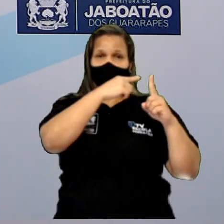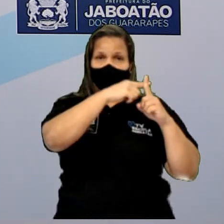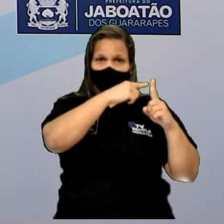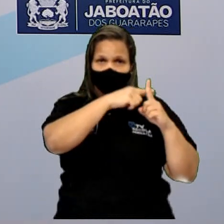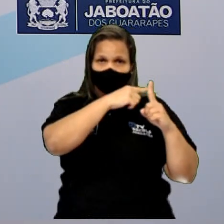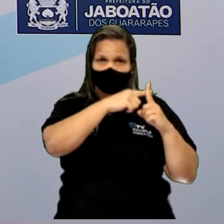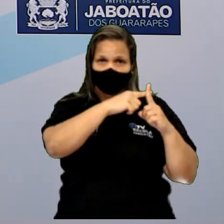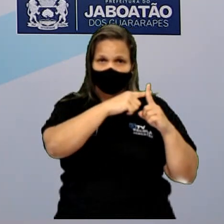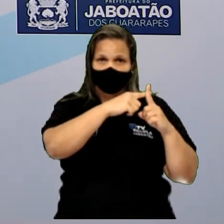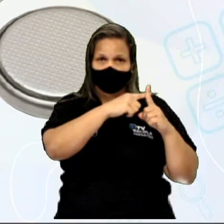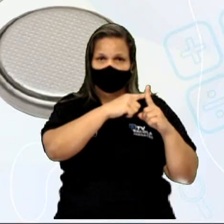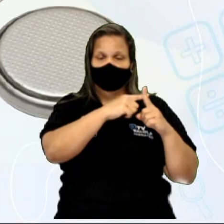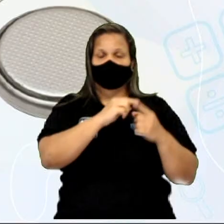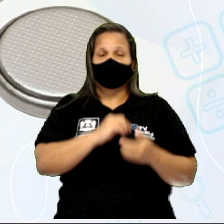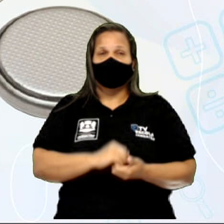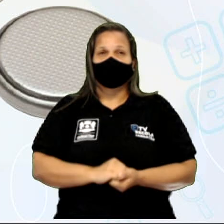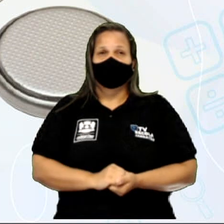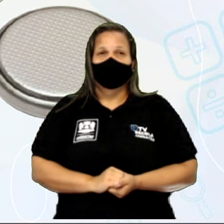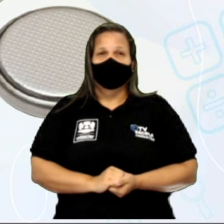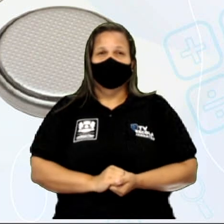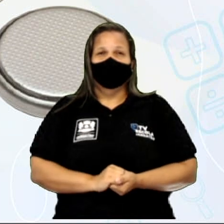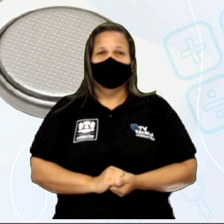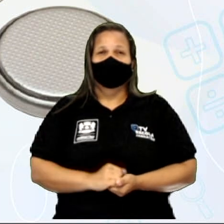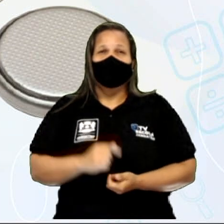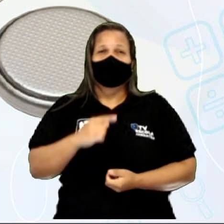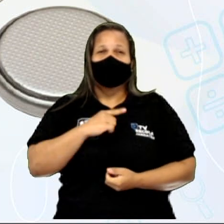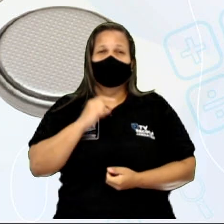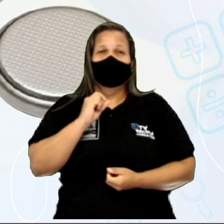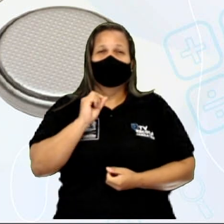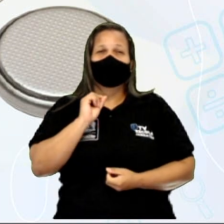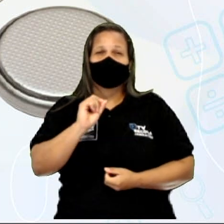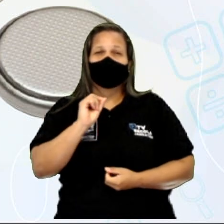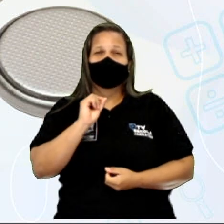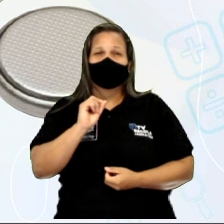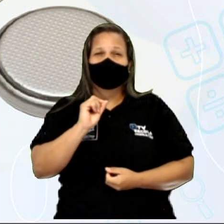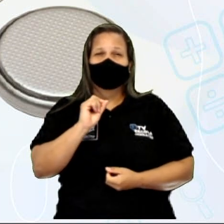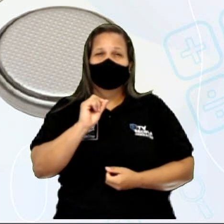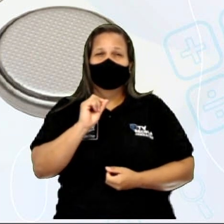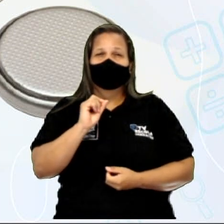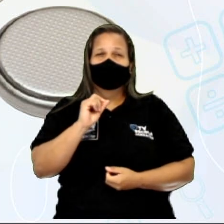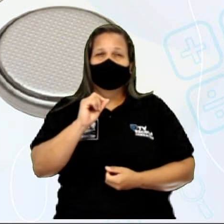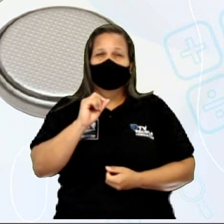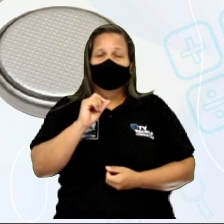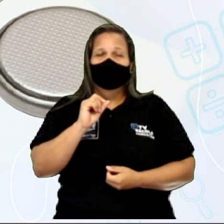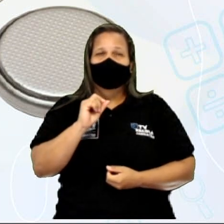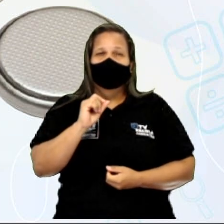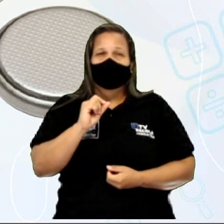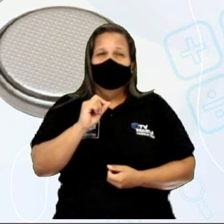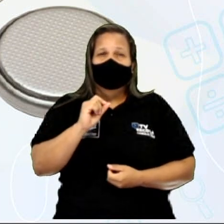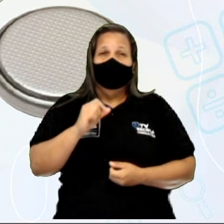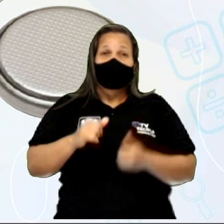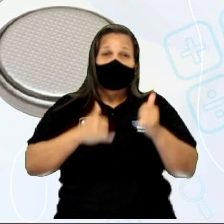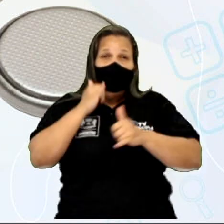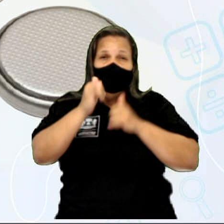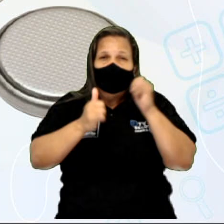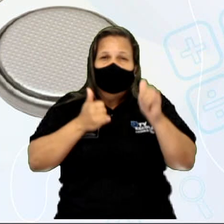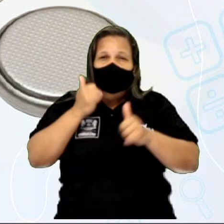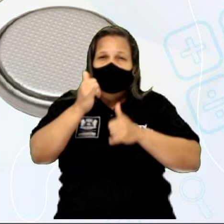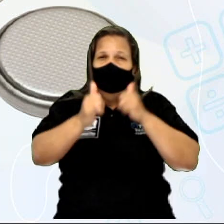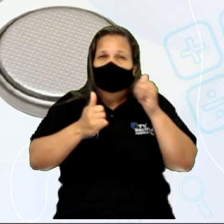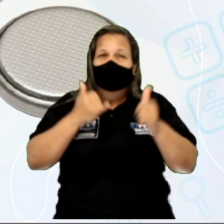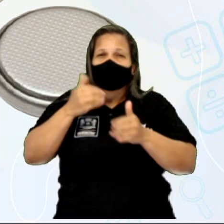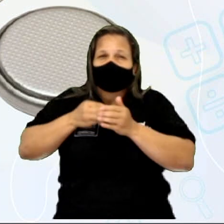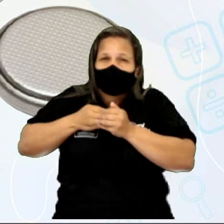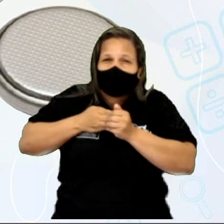tem um eletrólito, que nada mais é do que uma substância que passa, deixa passar a corrente elétrica pra que